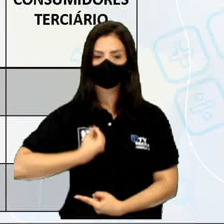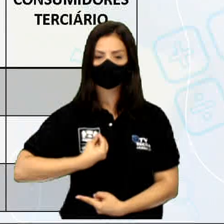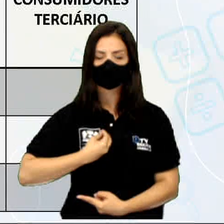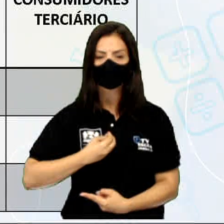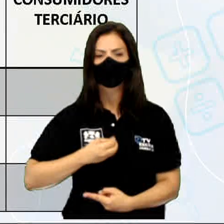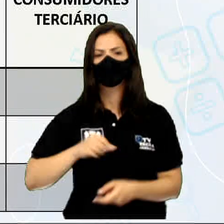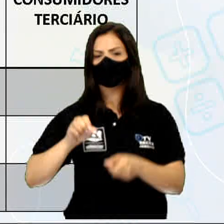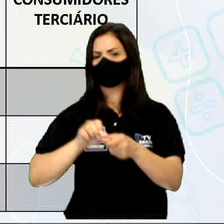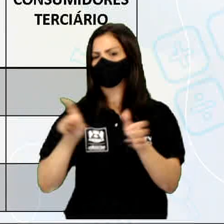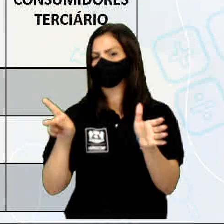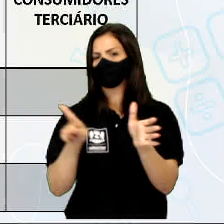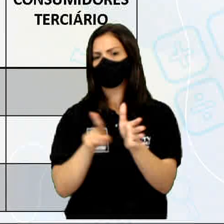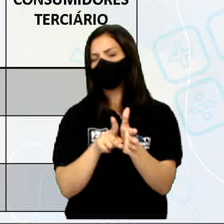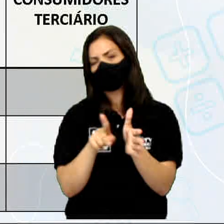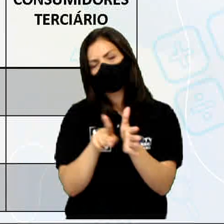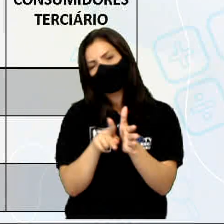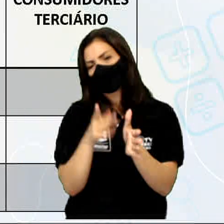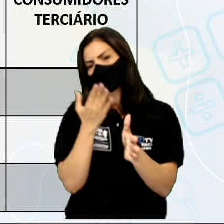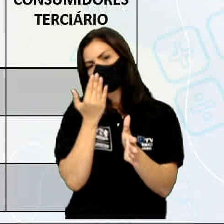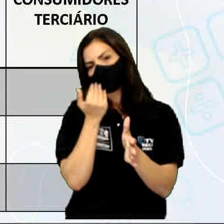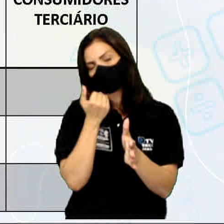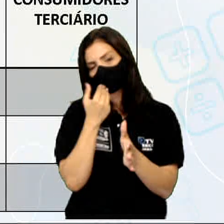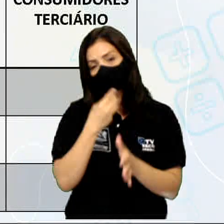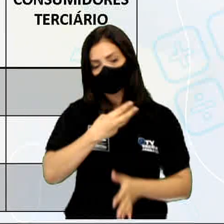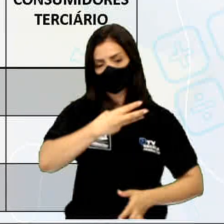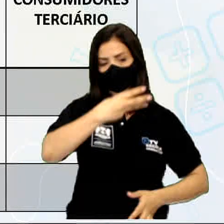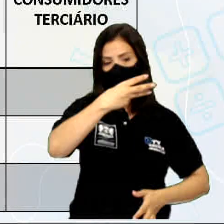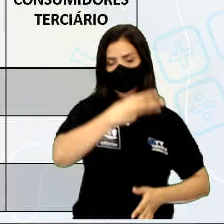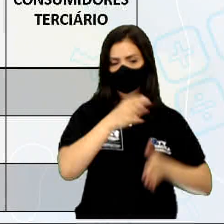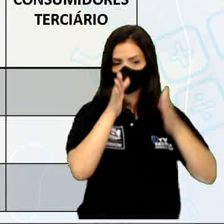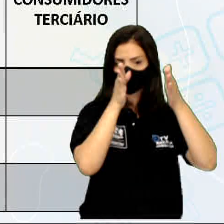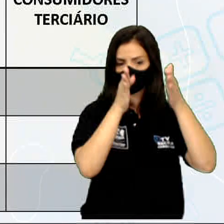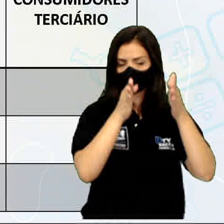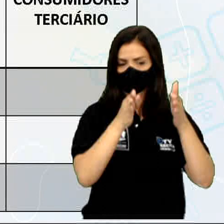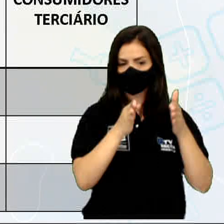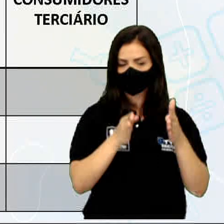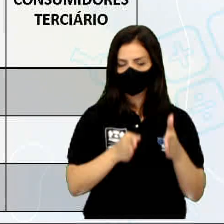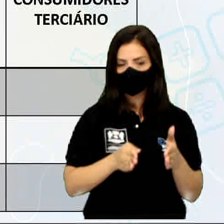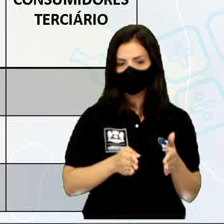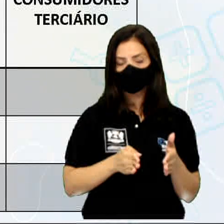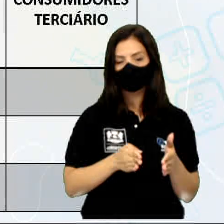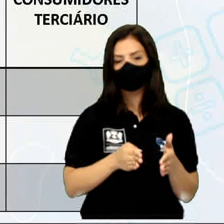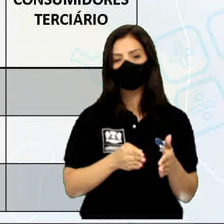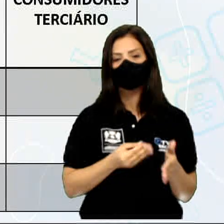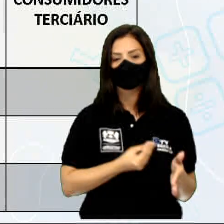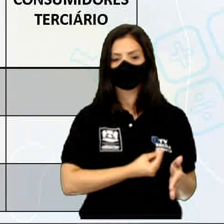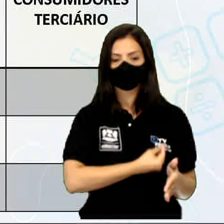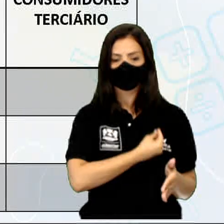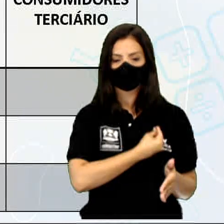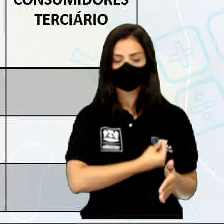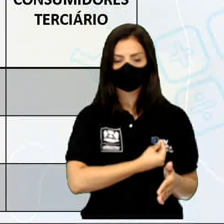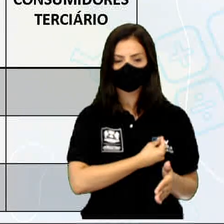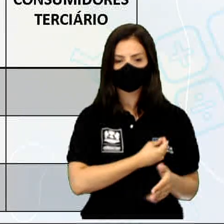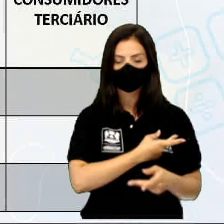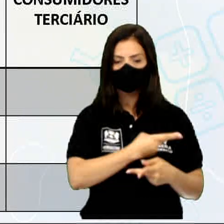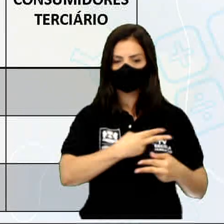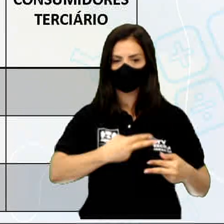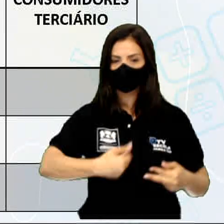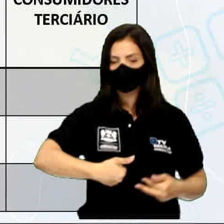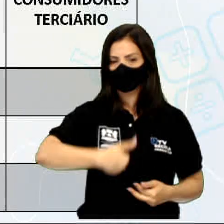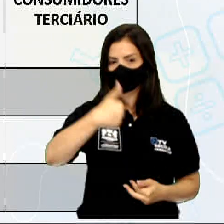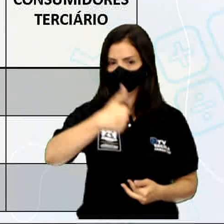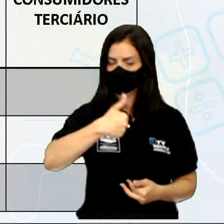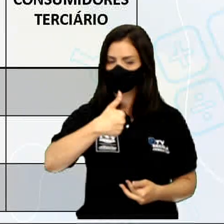três exemplos. Seres consumidores primários. Três exemplos. Que são